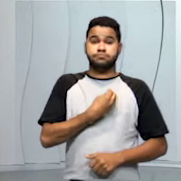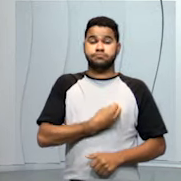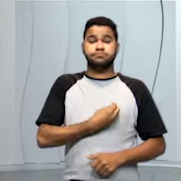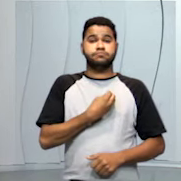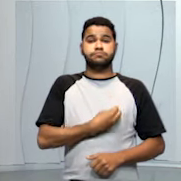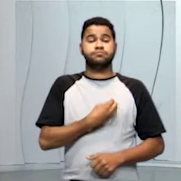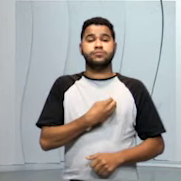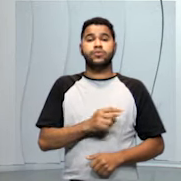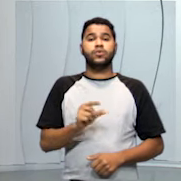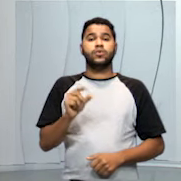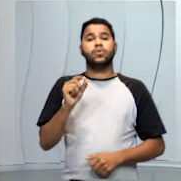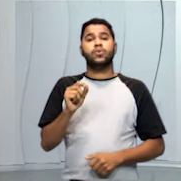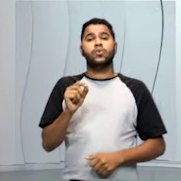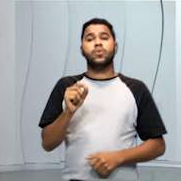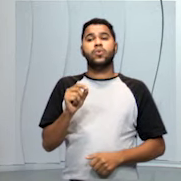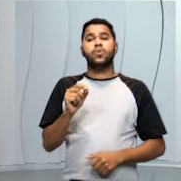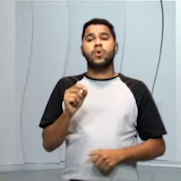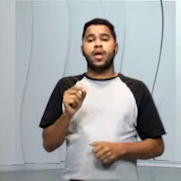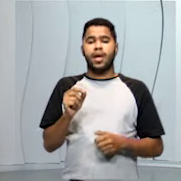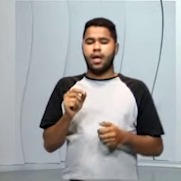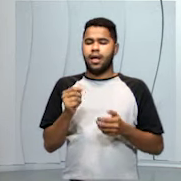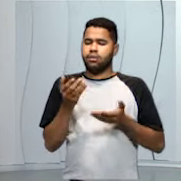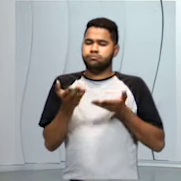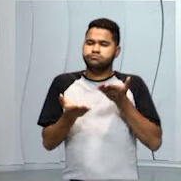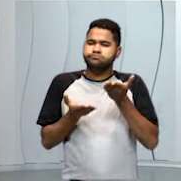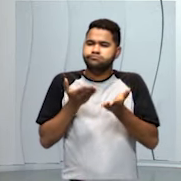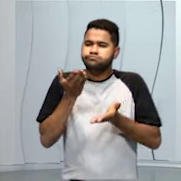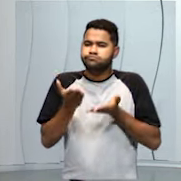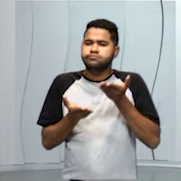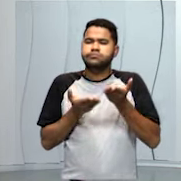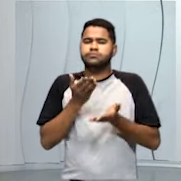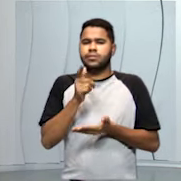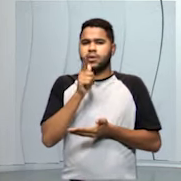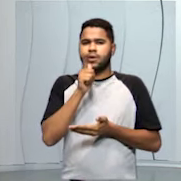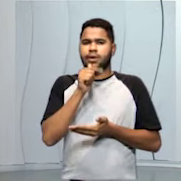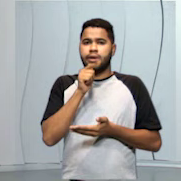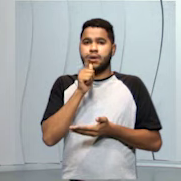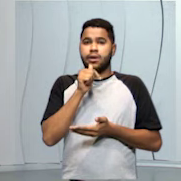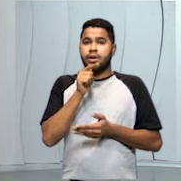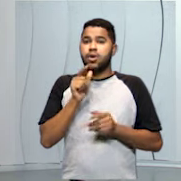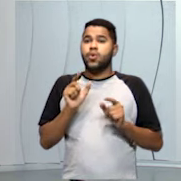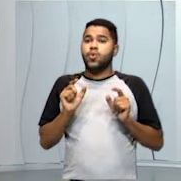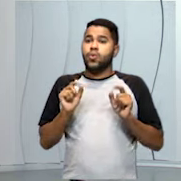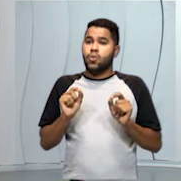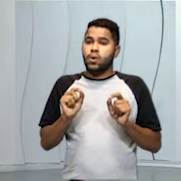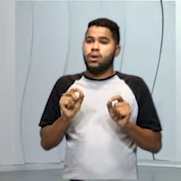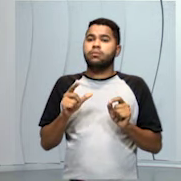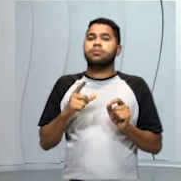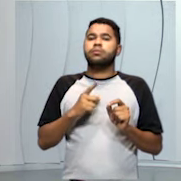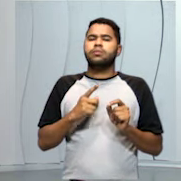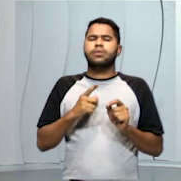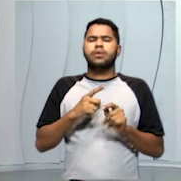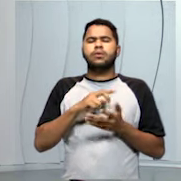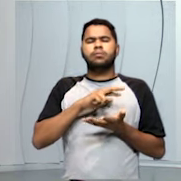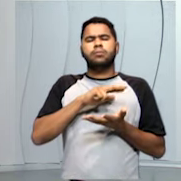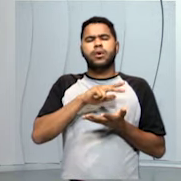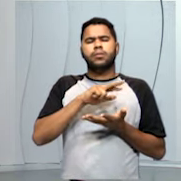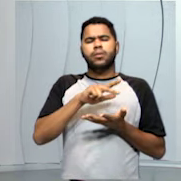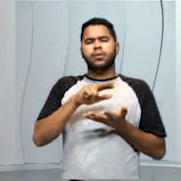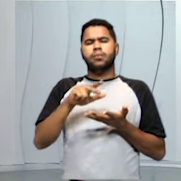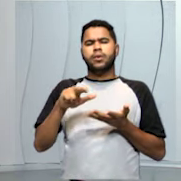é o tratamento da água. E o tratamento da água envolve vários